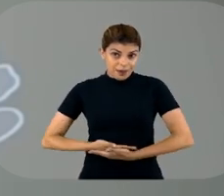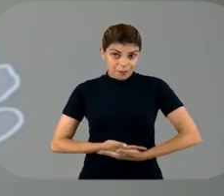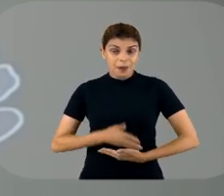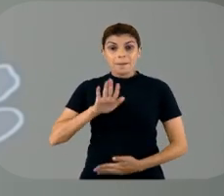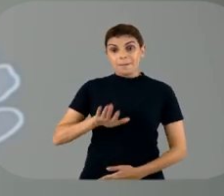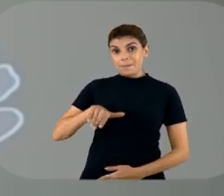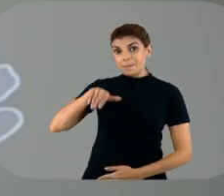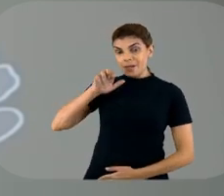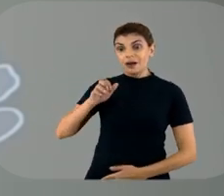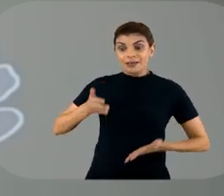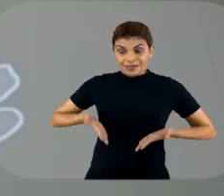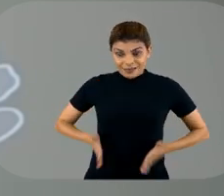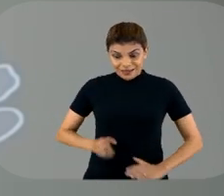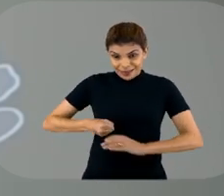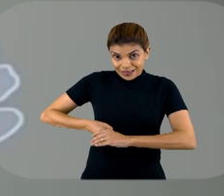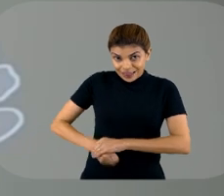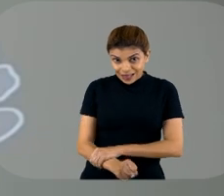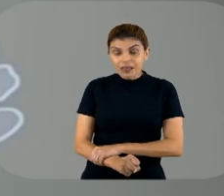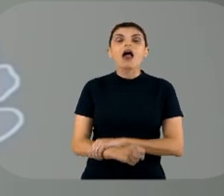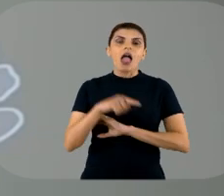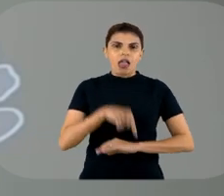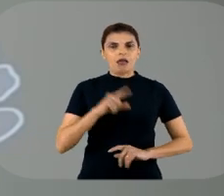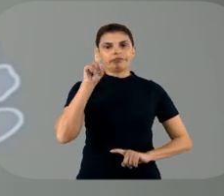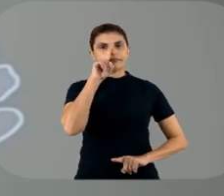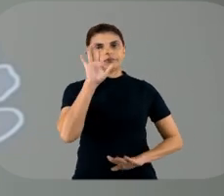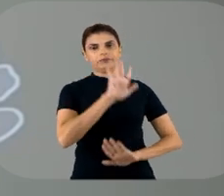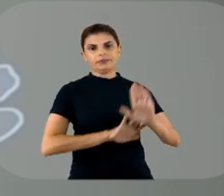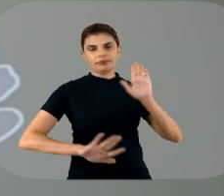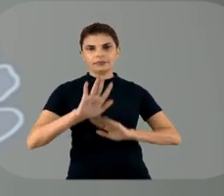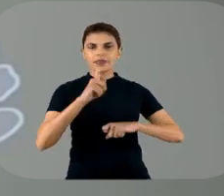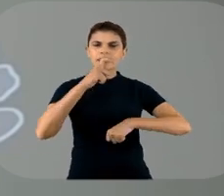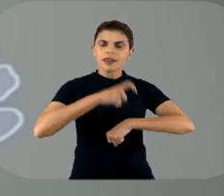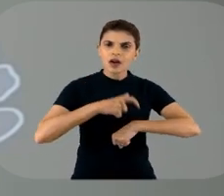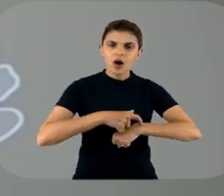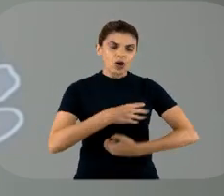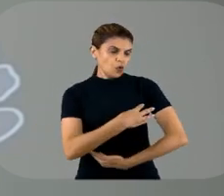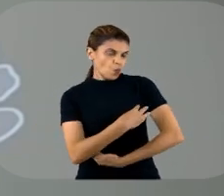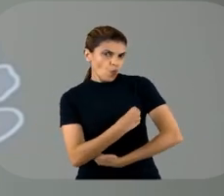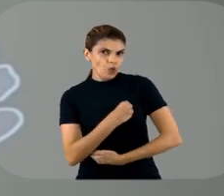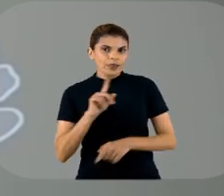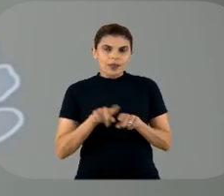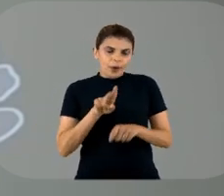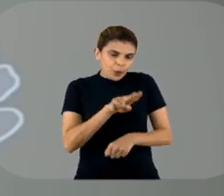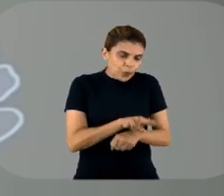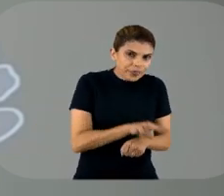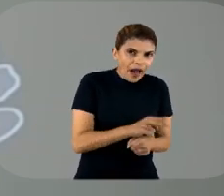com a mãe após o nascimento, e tomar todos os cuidados na hora do alentamento, na hora do cuidado,